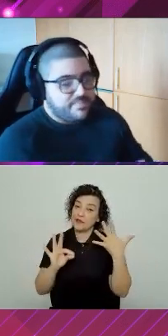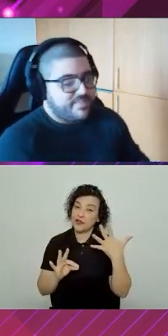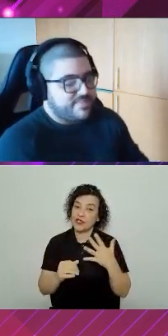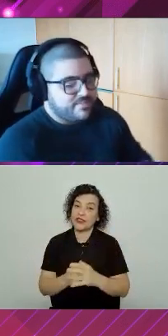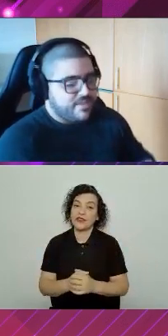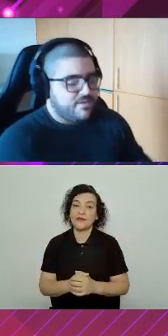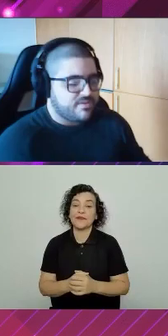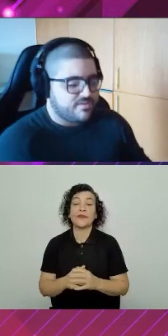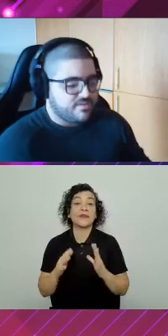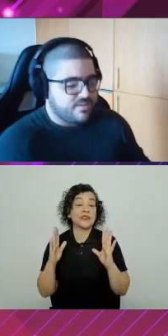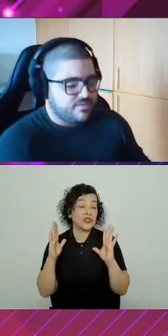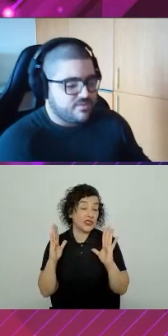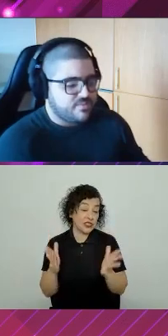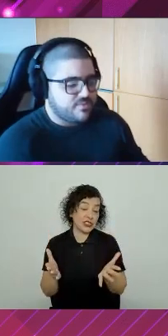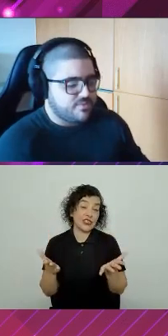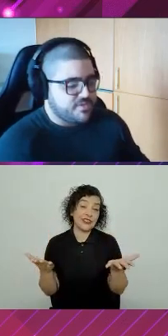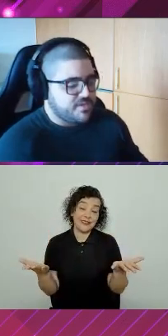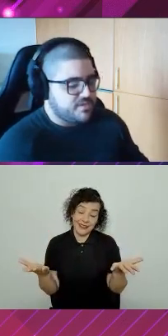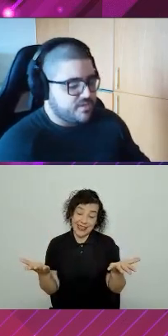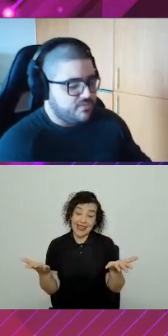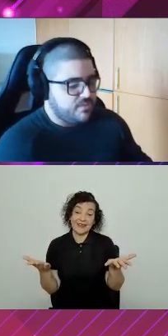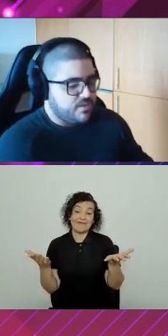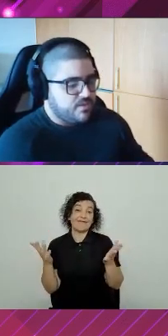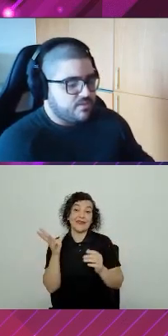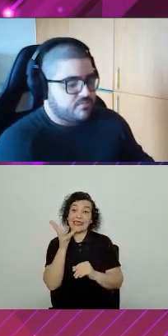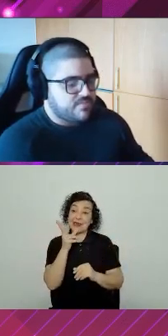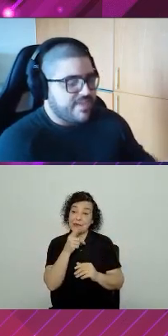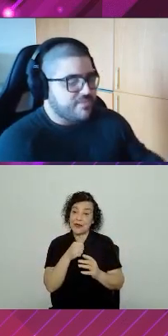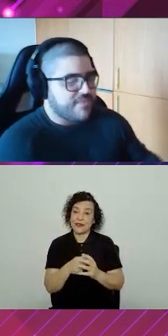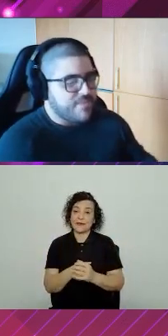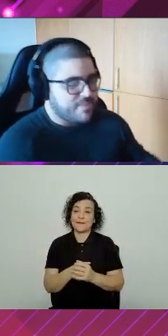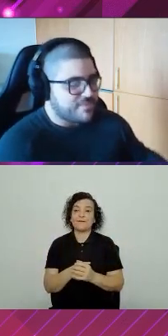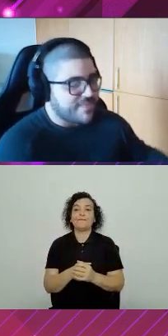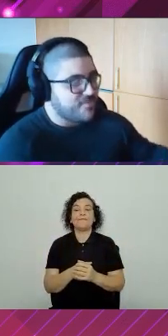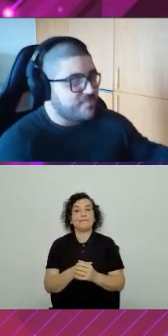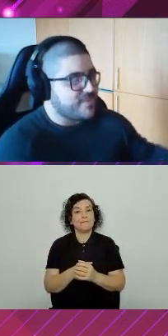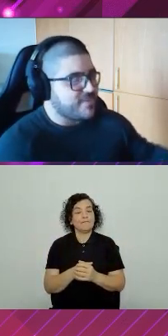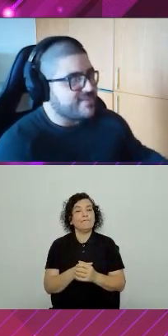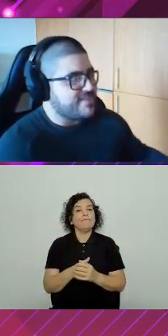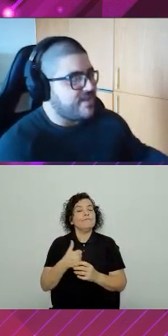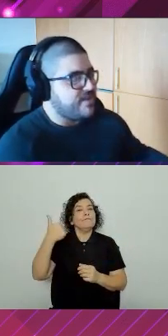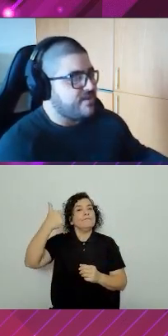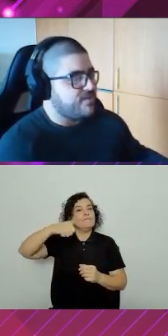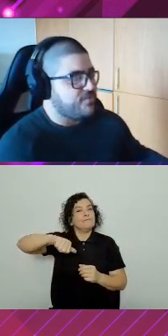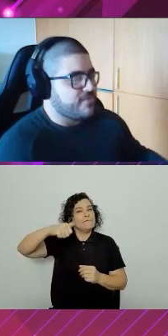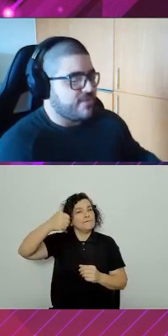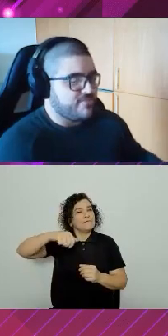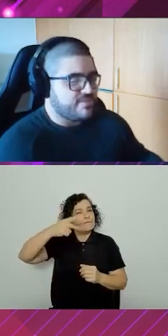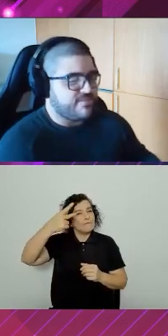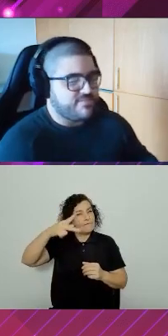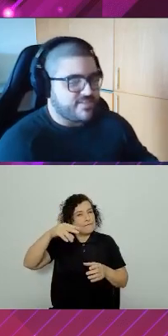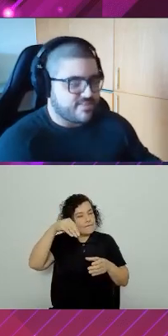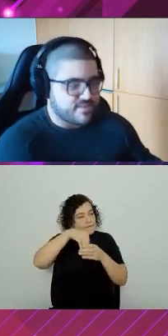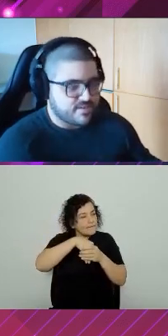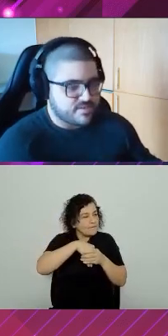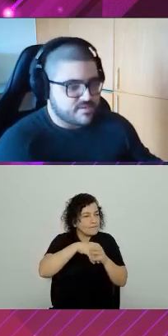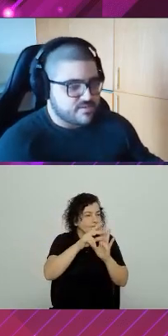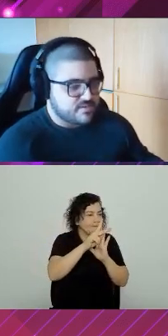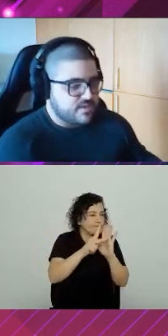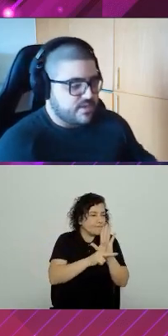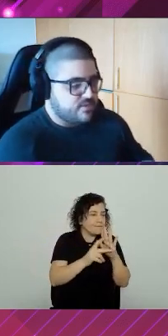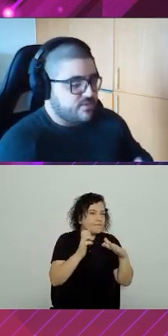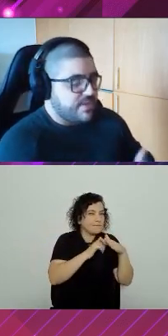Já tenha passado da hora de estar usando micro front-end. Então, tenha o termômetro da dor para analisar o que você vai fazer.